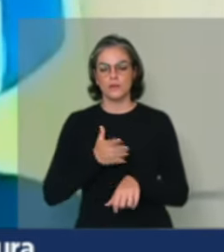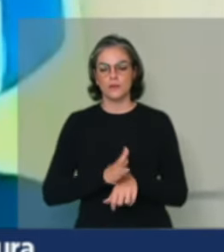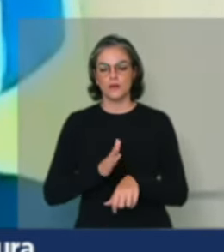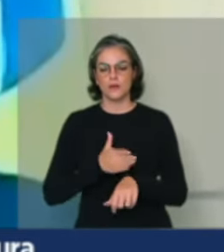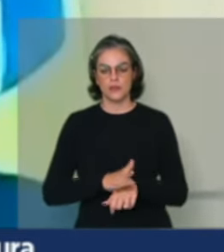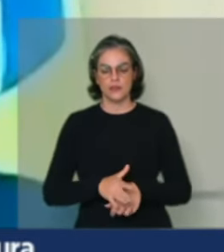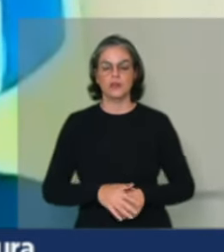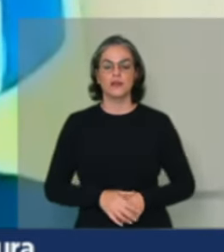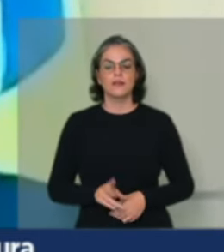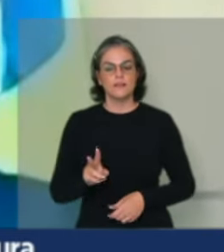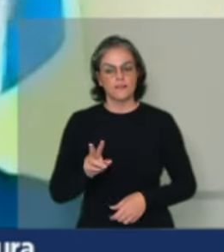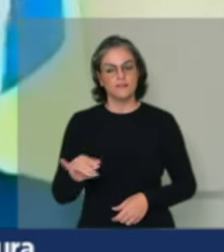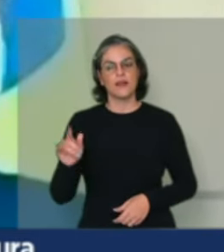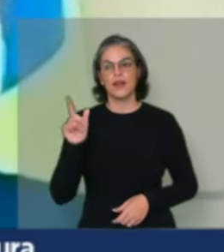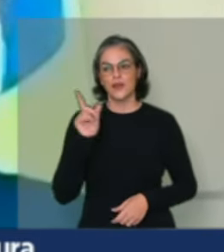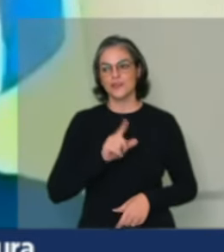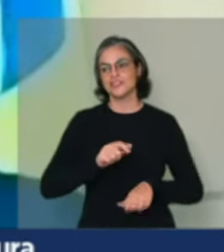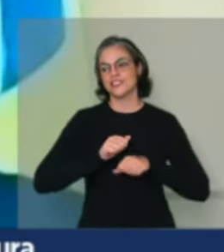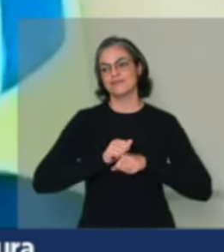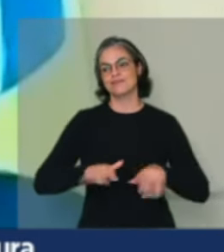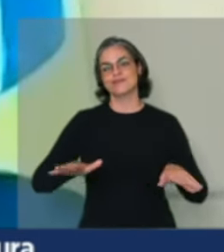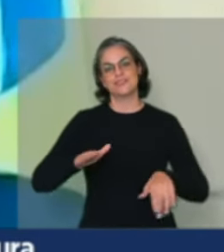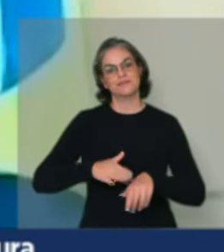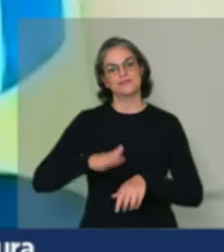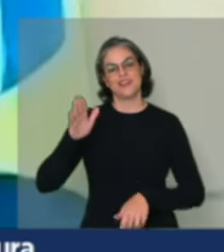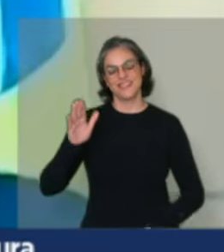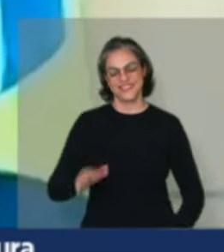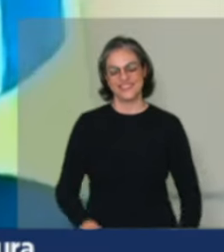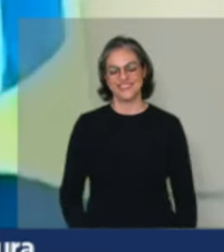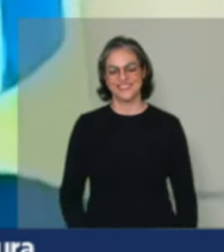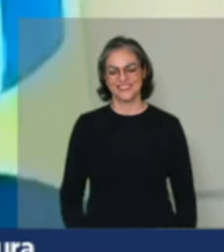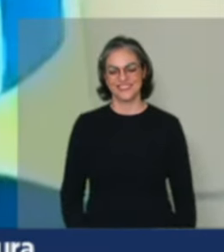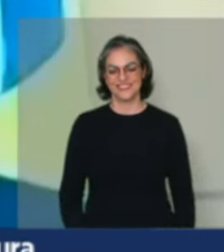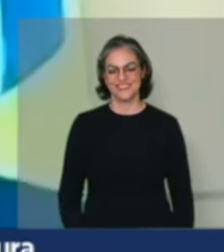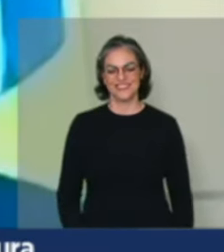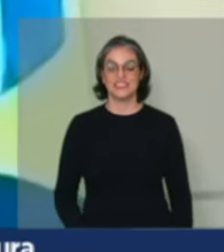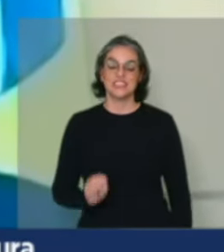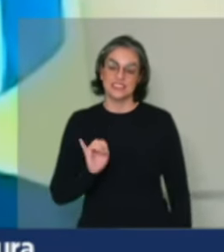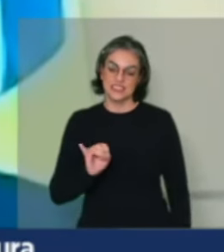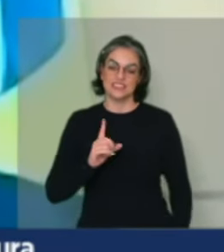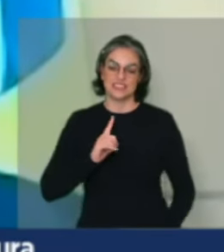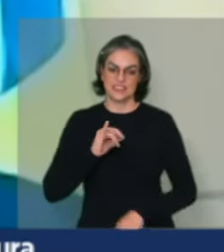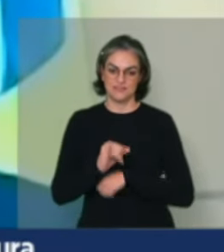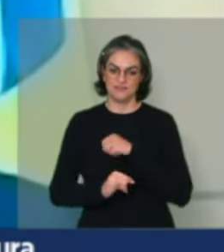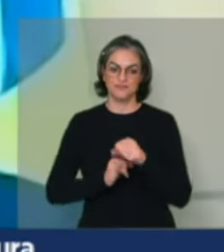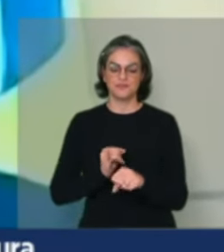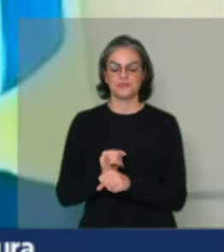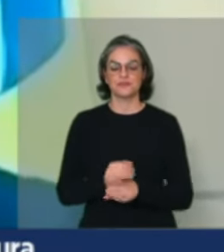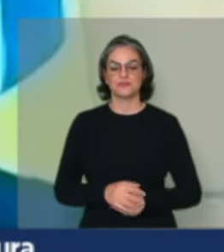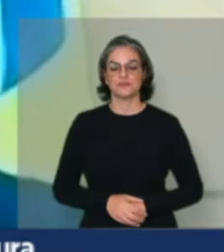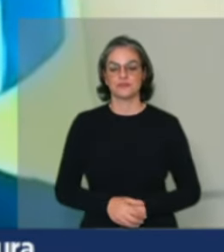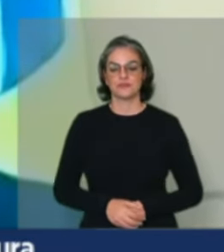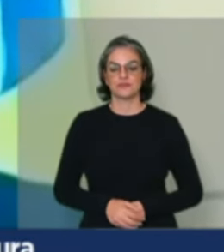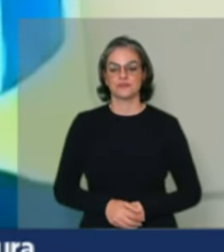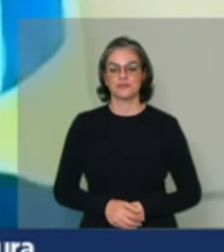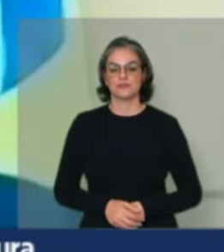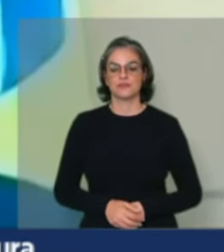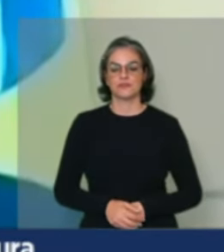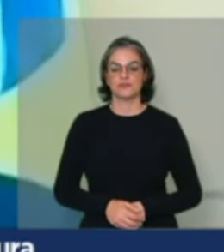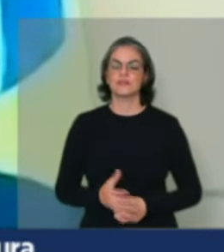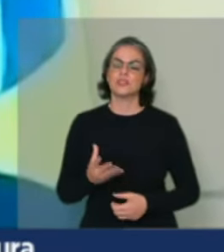nós vamos multiplicar isso várias vezes. Então nós temos muita coisa sendo realizada. Agora nós temos o limite,